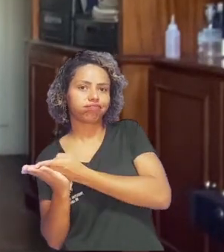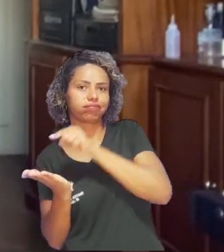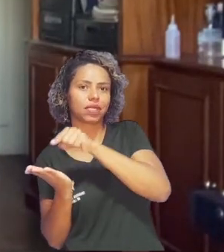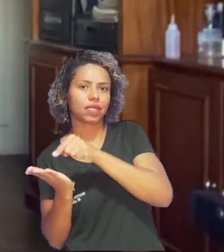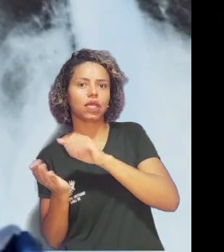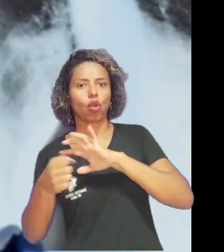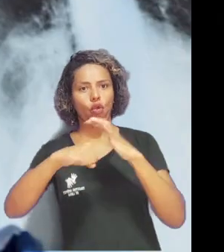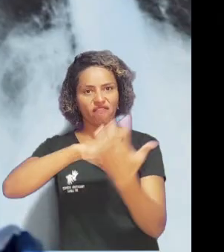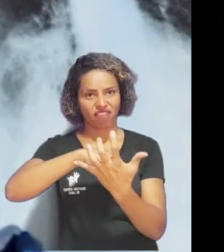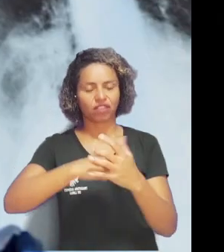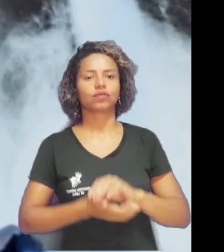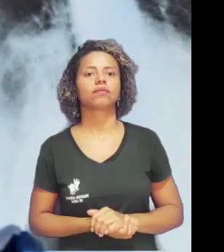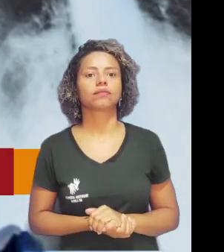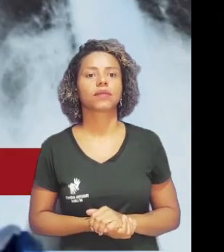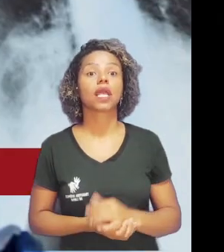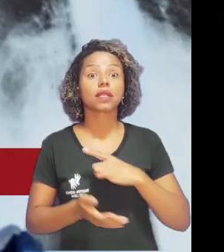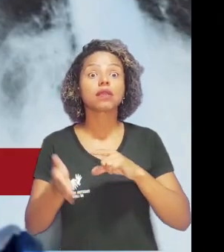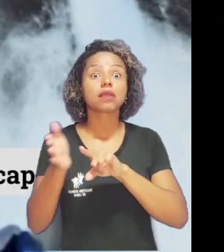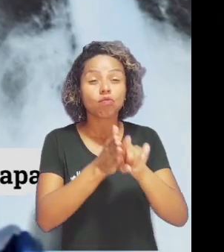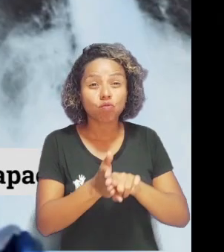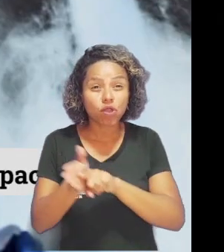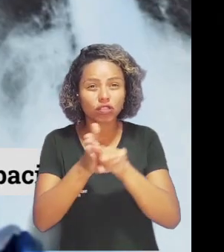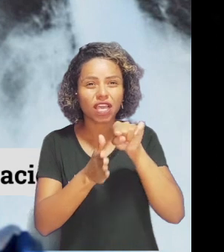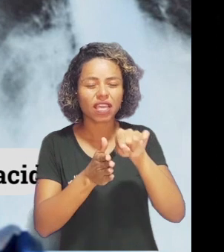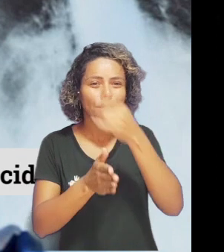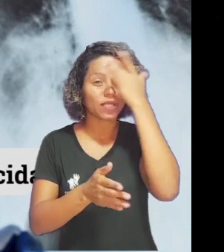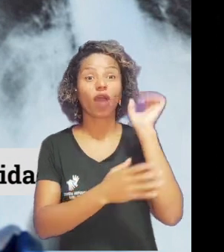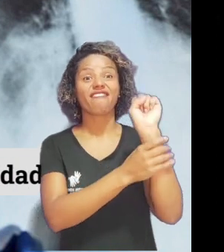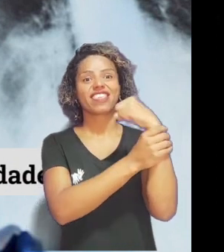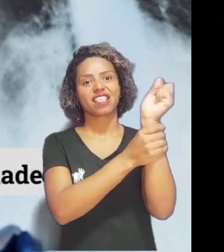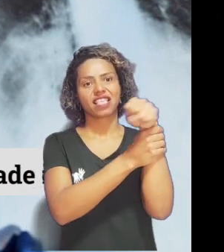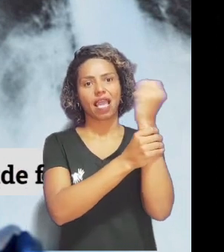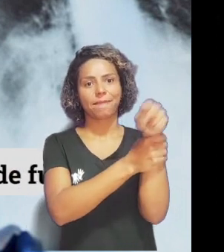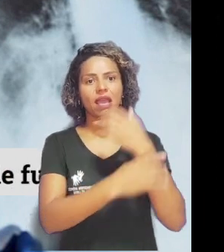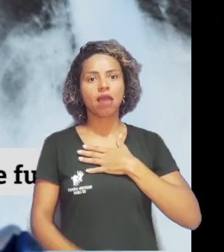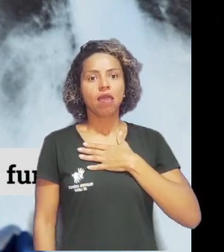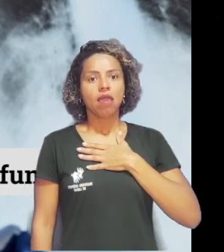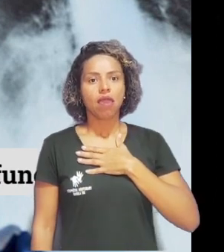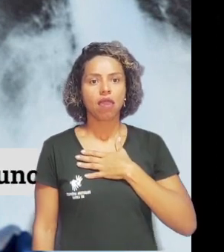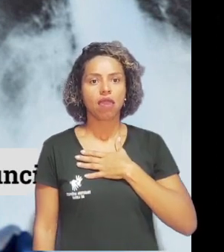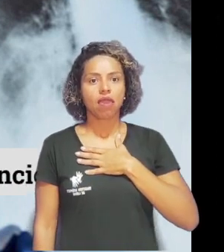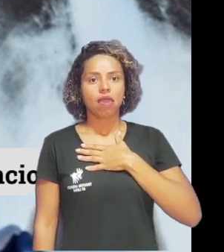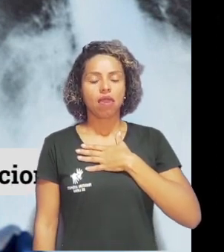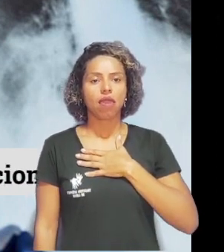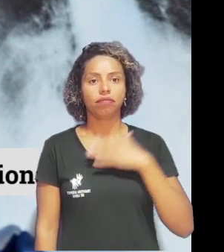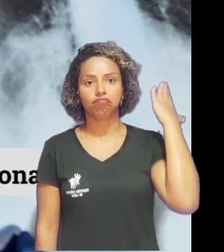-19. O estudo é realizado por um grupo de pesquisadores do Departamento de Fisioterapia,